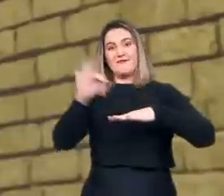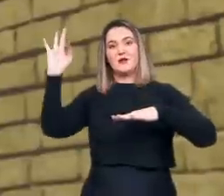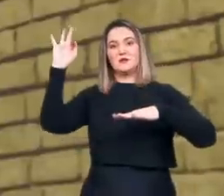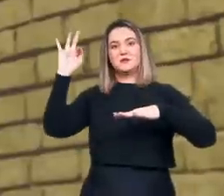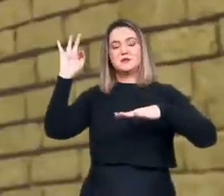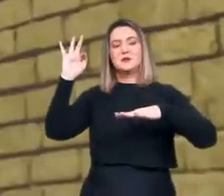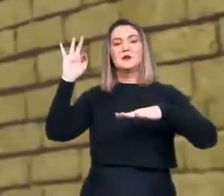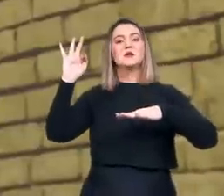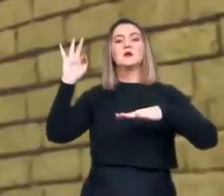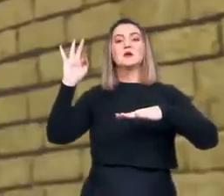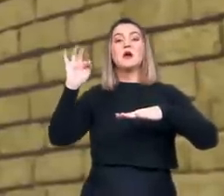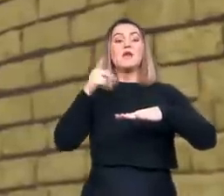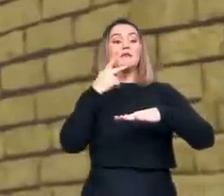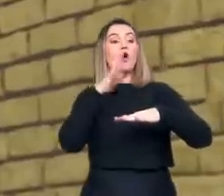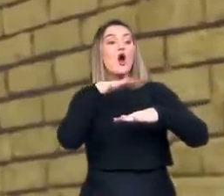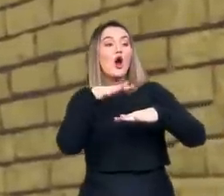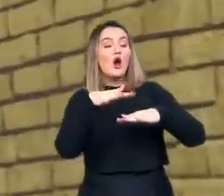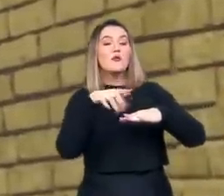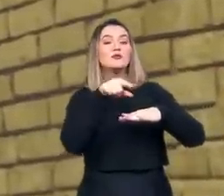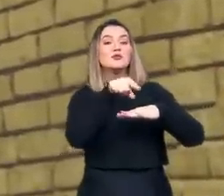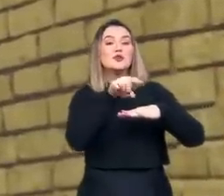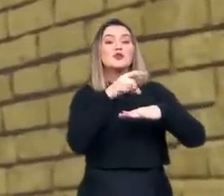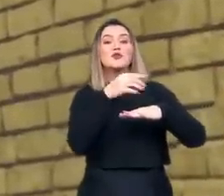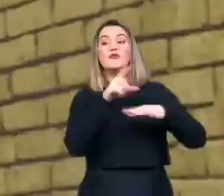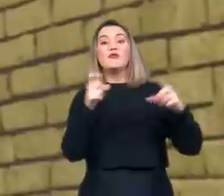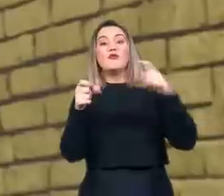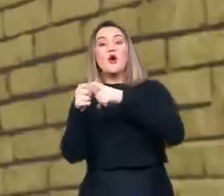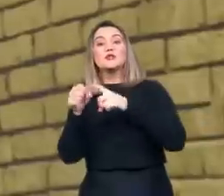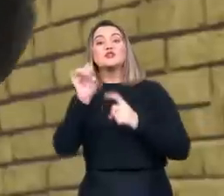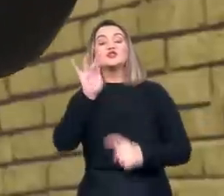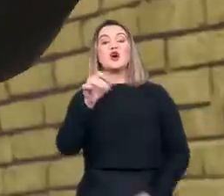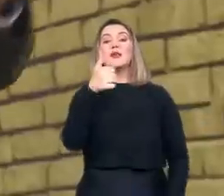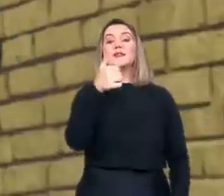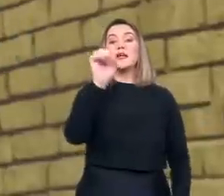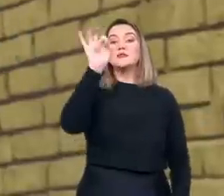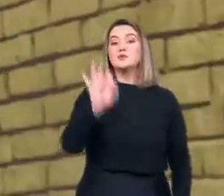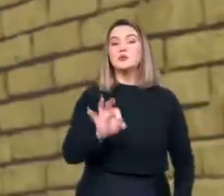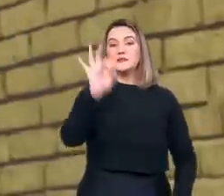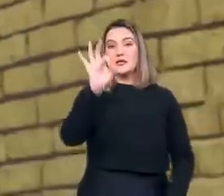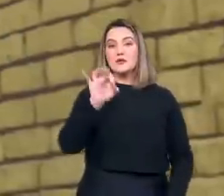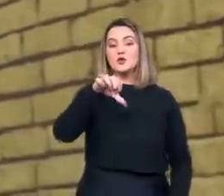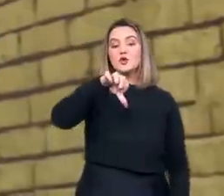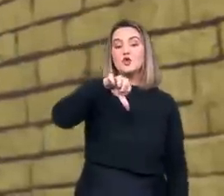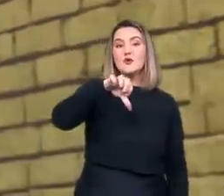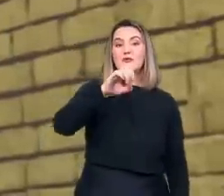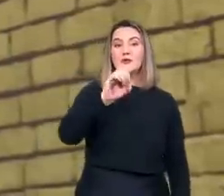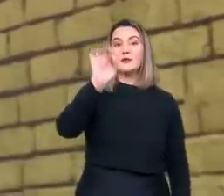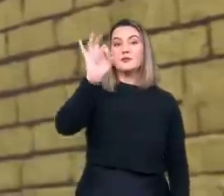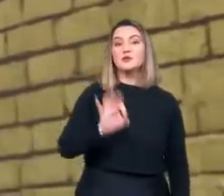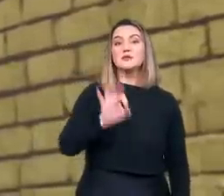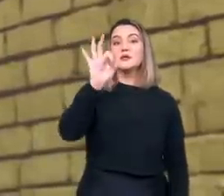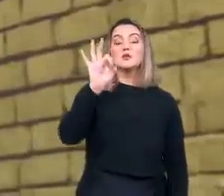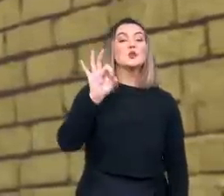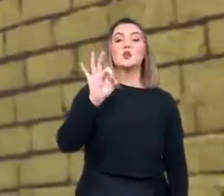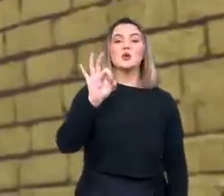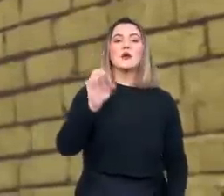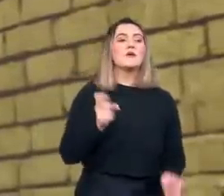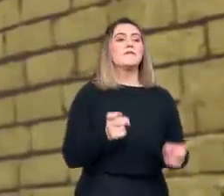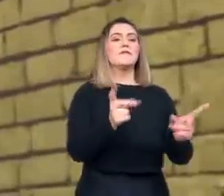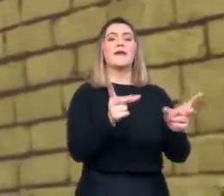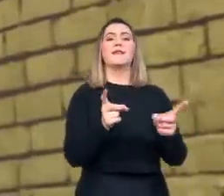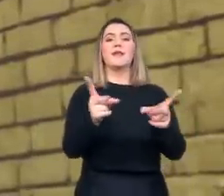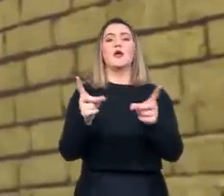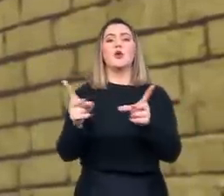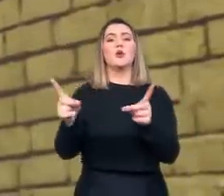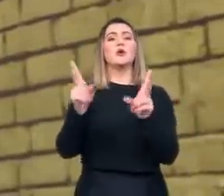levar apenas 10% do material. E os demais 90%, pasmem, foram vendidos como papel